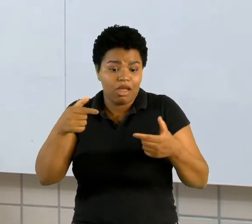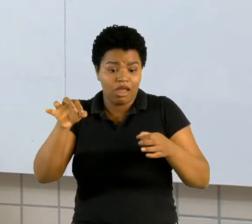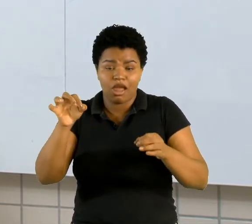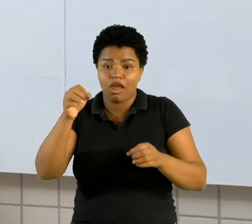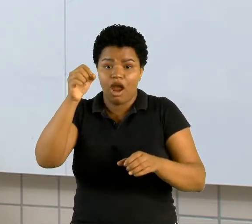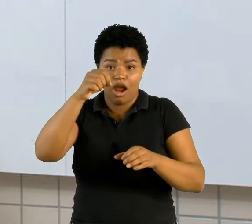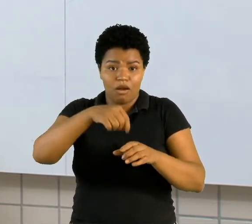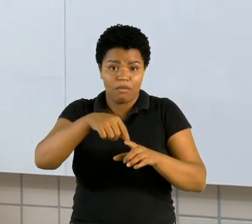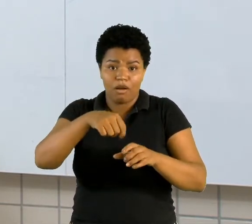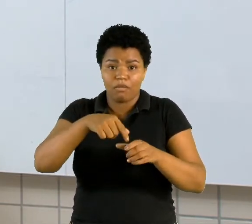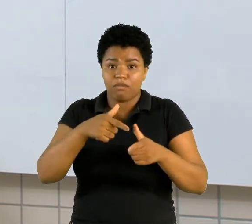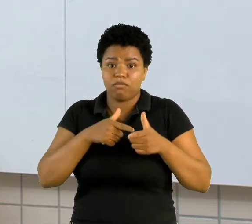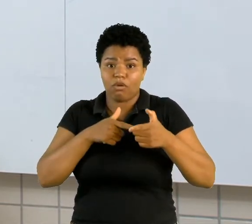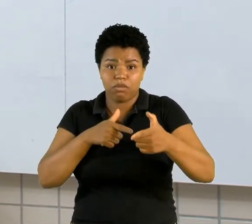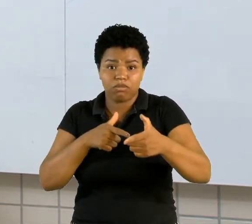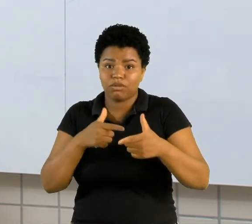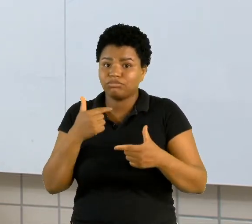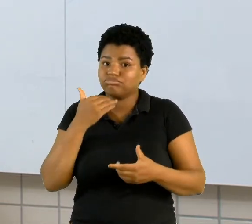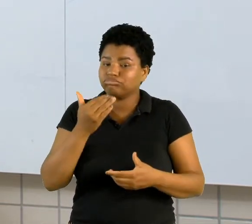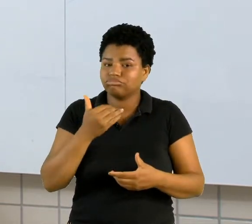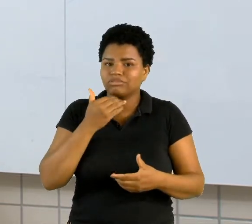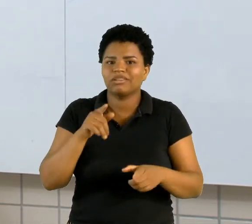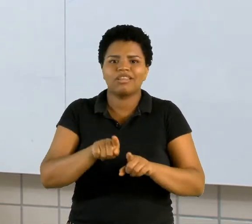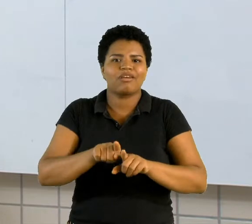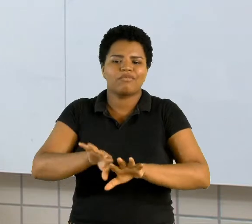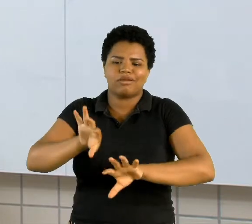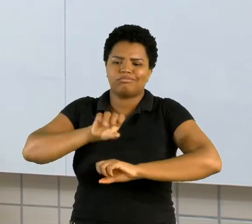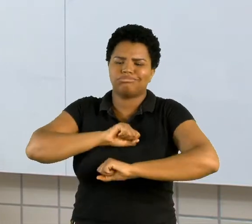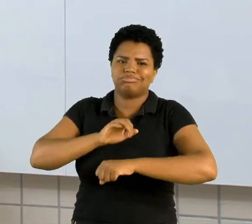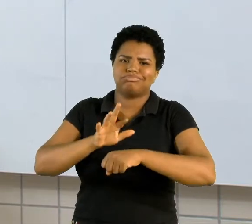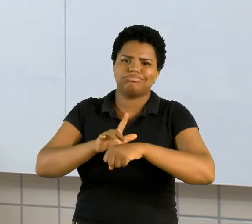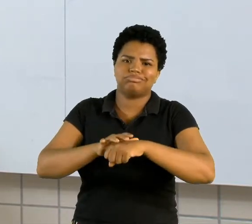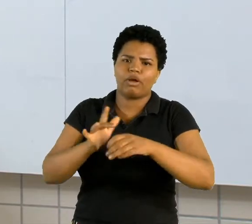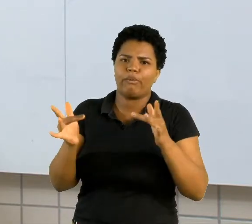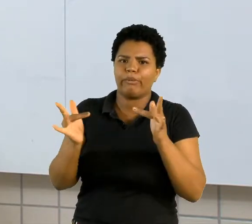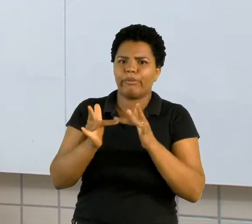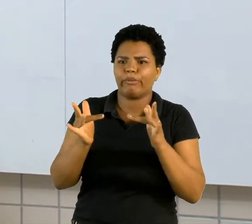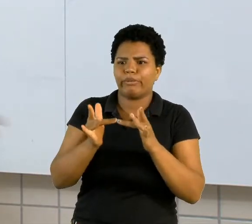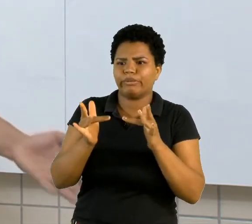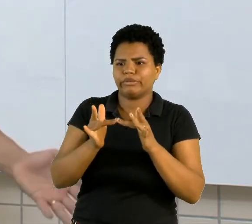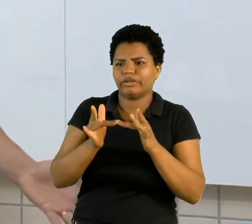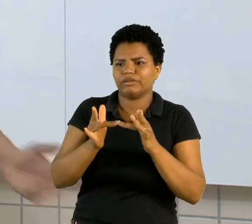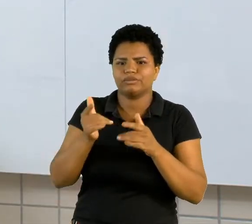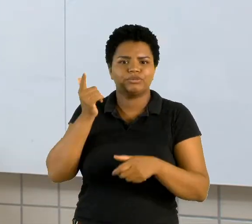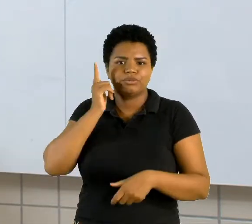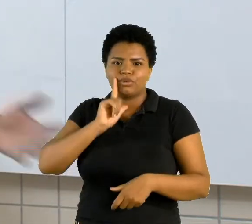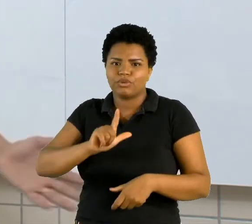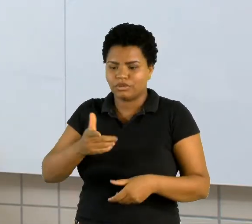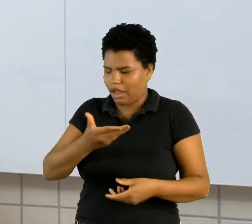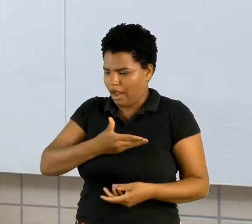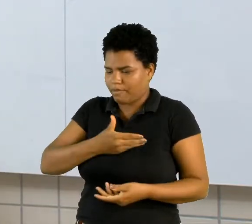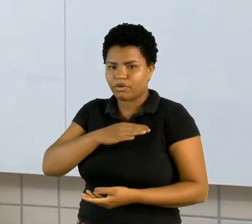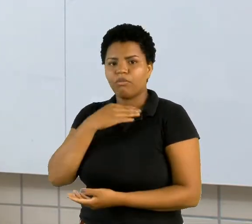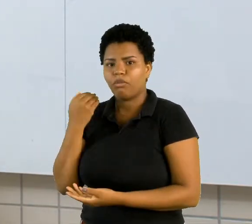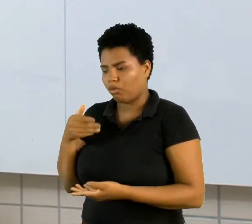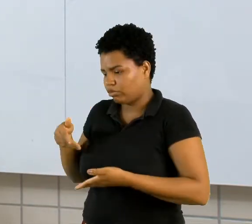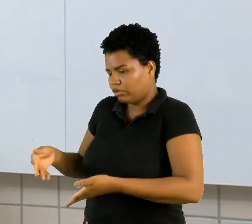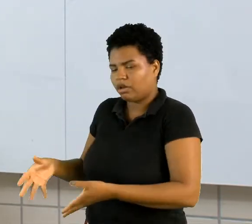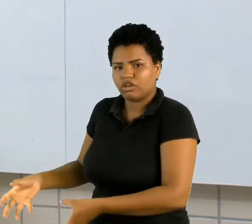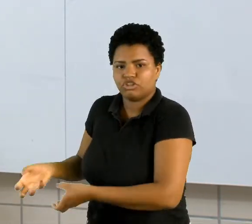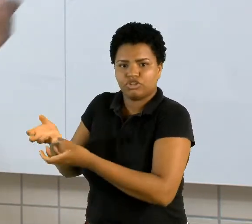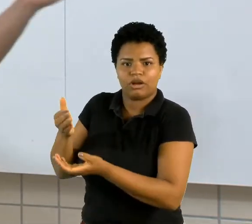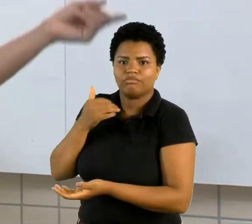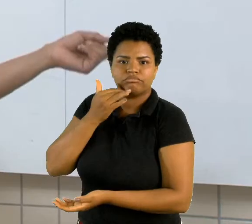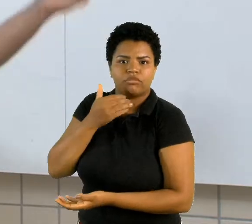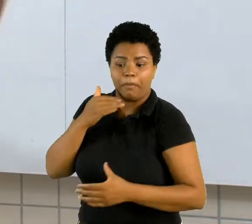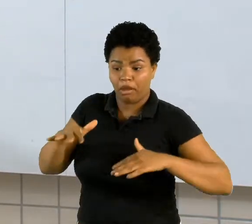E mais, ele acabava pegando outras doenças, tendo contato com, ele não conseguia retirar o amigo dele que estava ali de perto, porque se houvesse